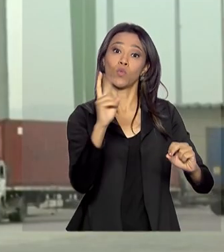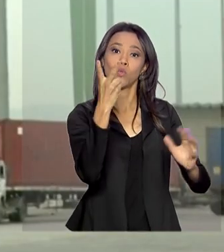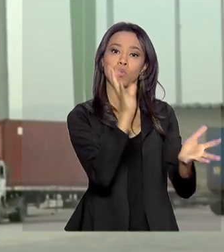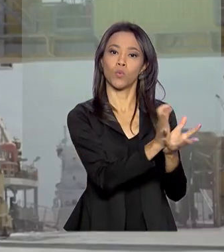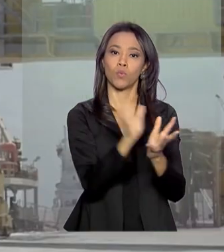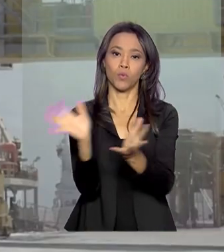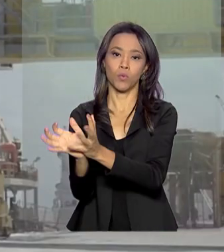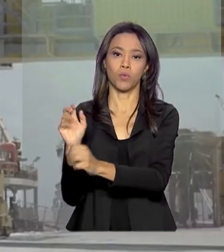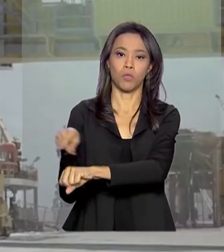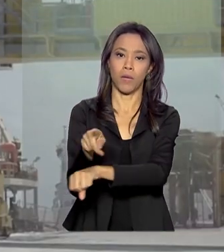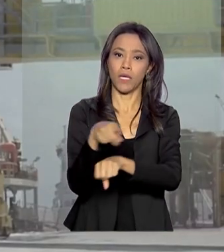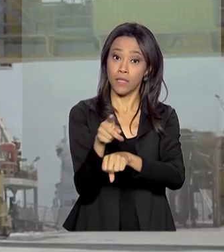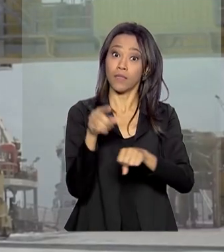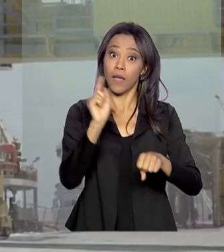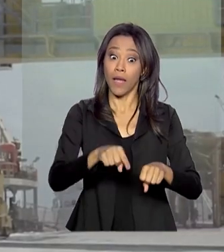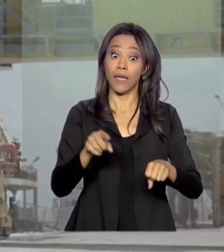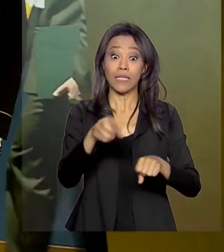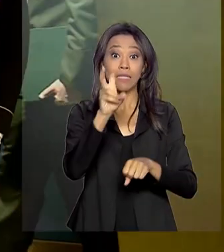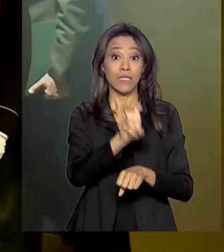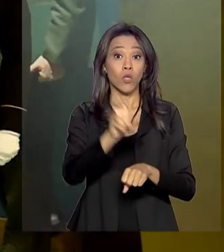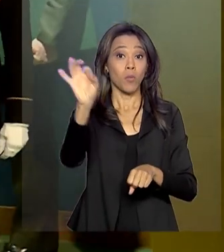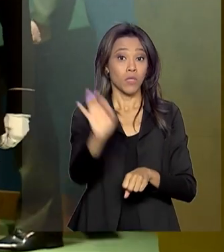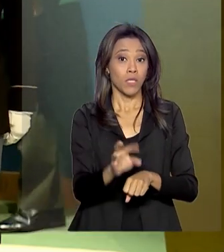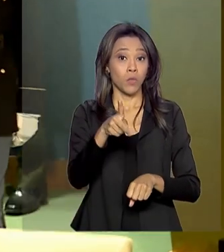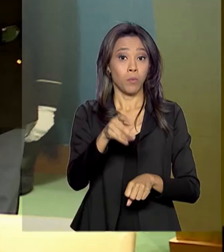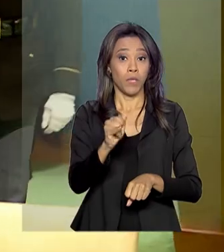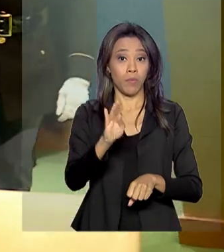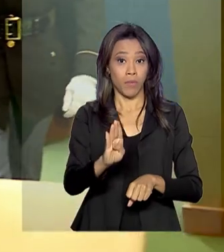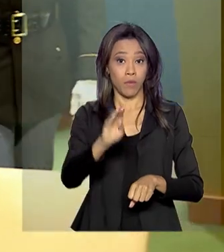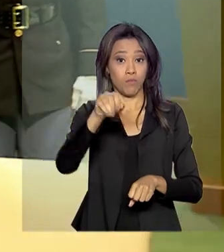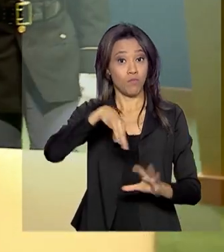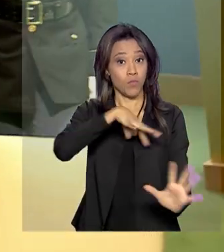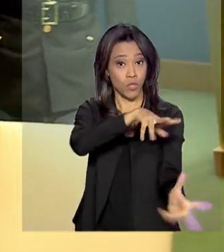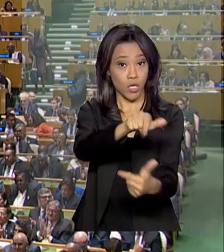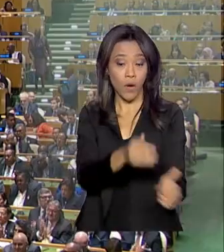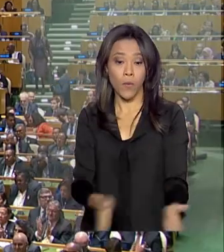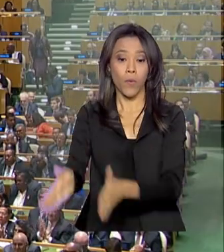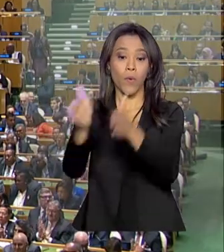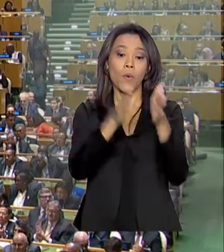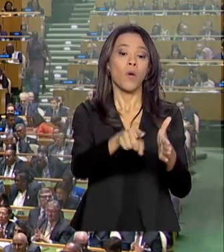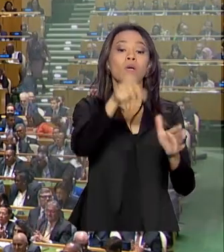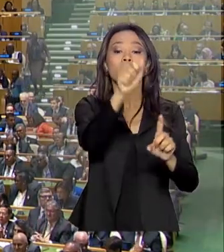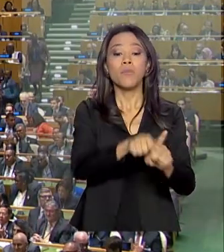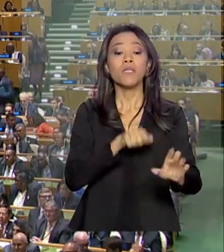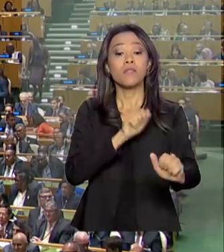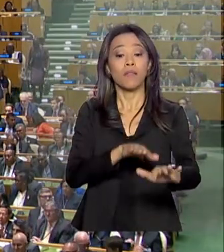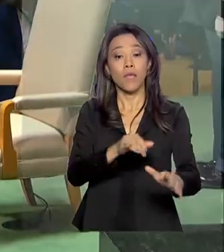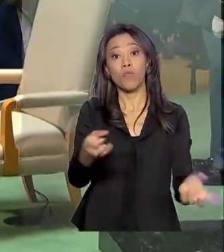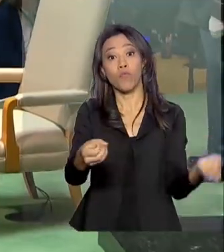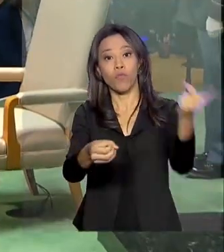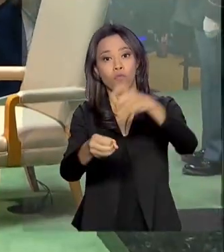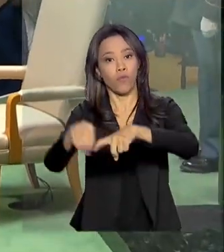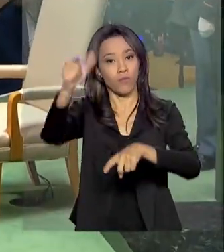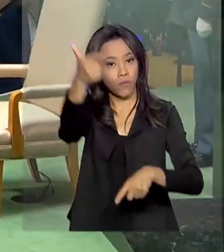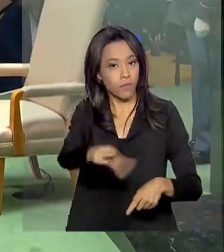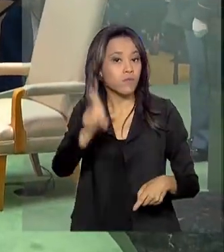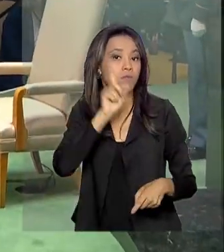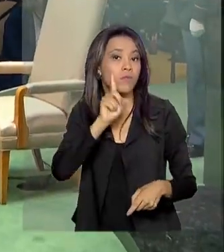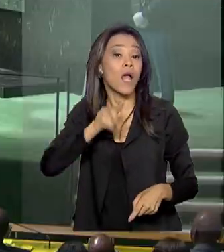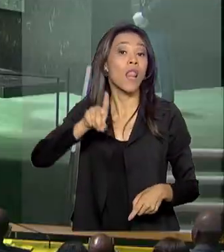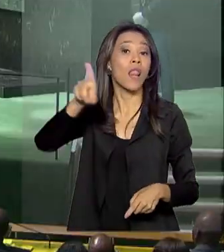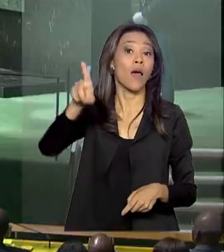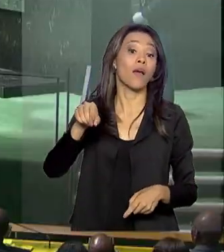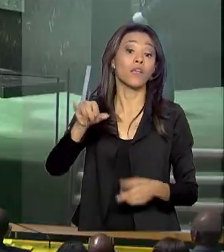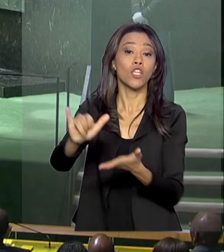de 25% do PIB mundial. Em setembro, Jair Bolsonaro voltou aos Estados Unidos e, em Nova Iorque,